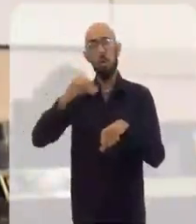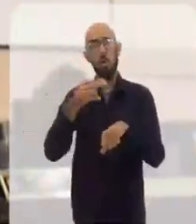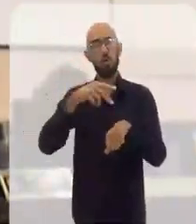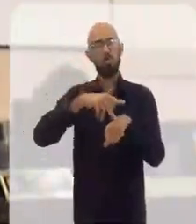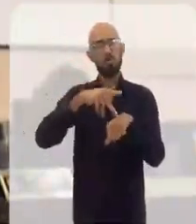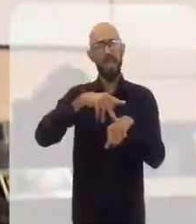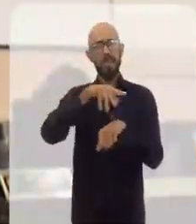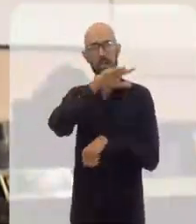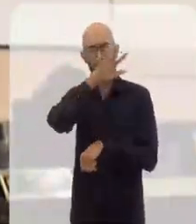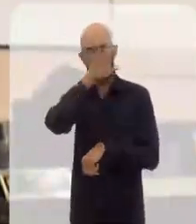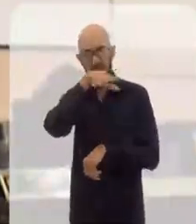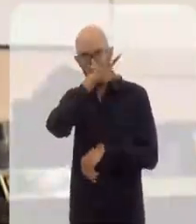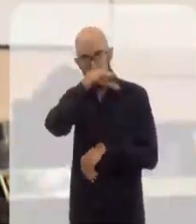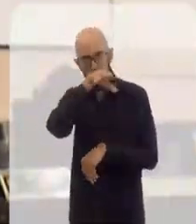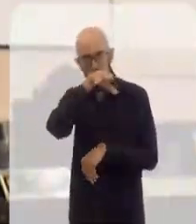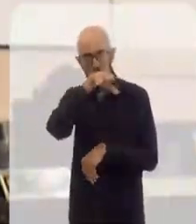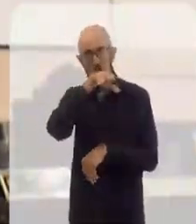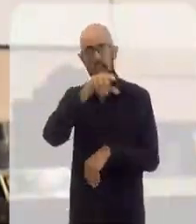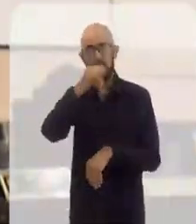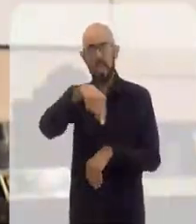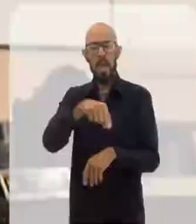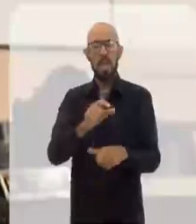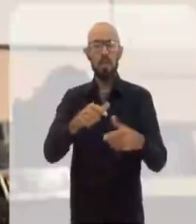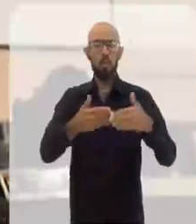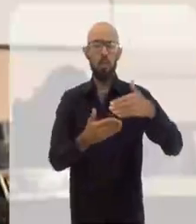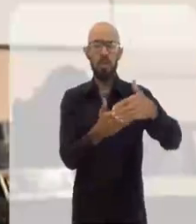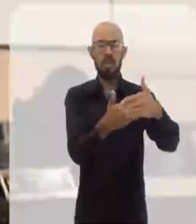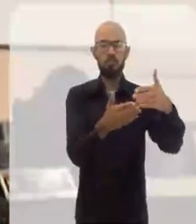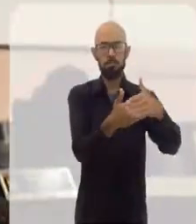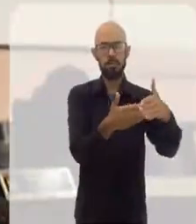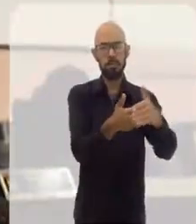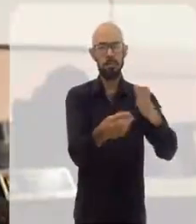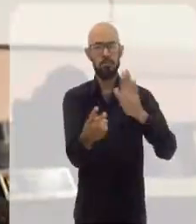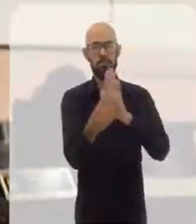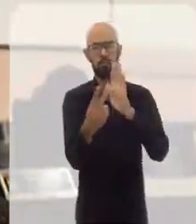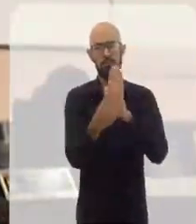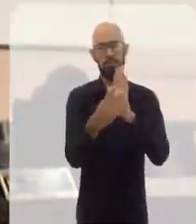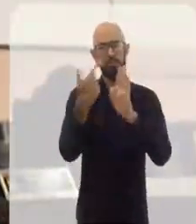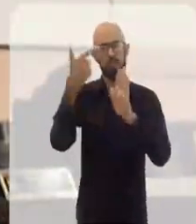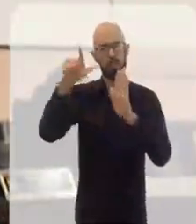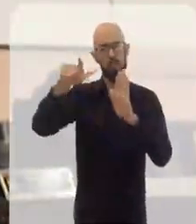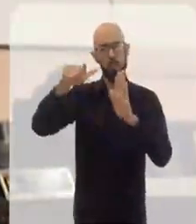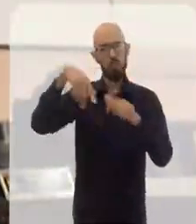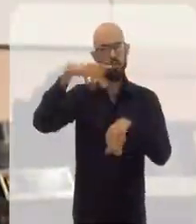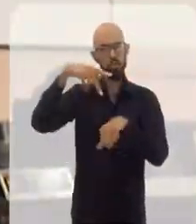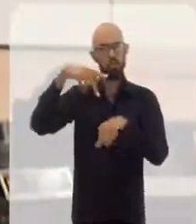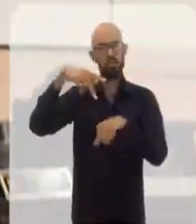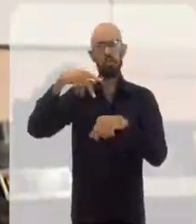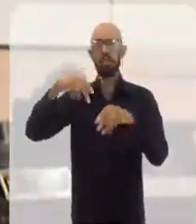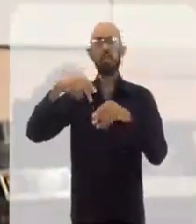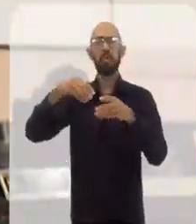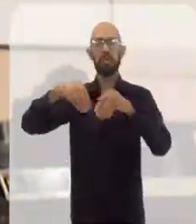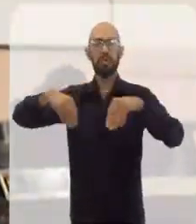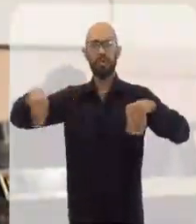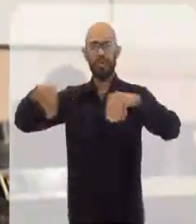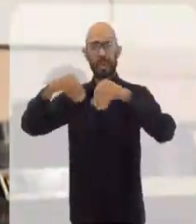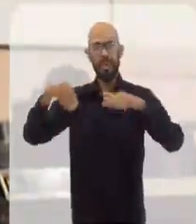Pedra do Elefante, que era o limite que os puris tinham com outra nação indígena, que